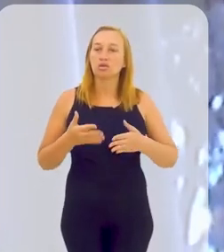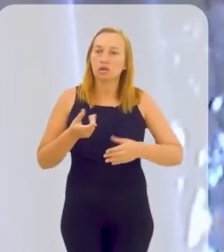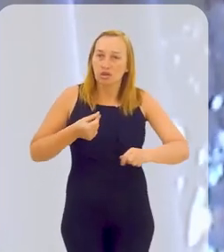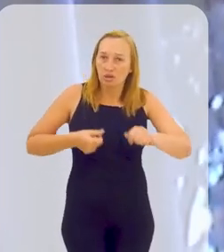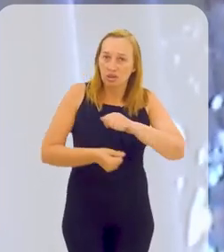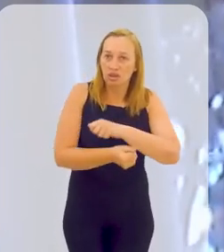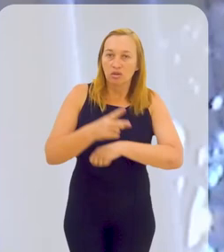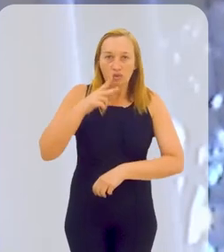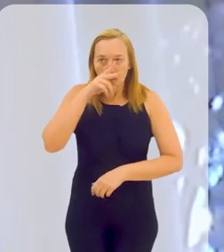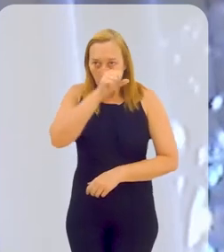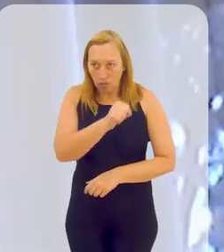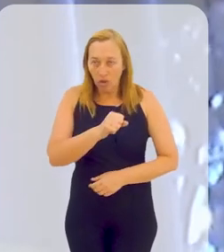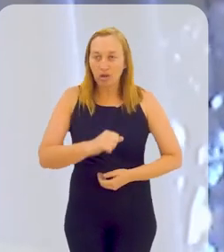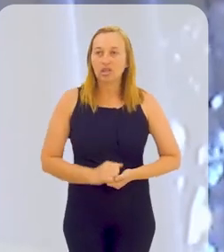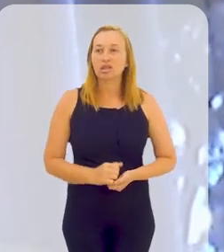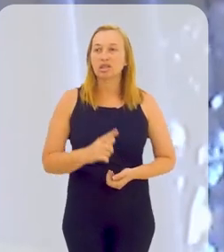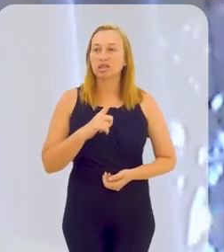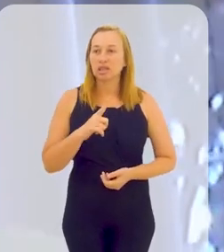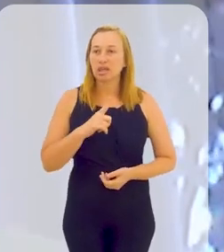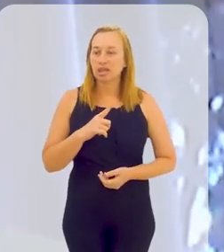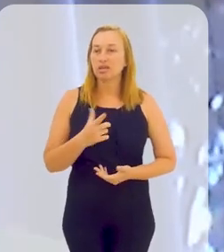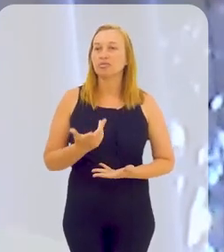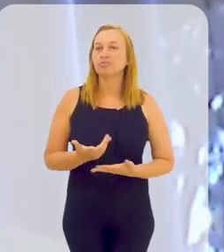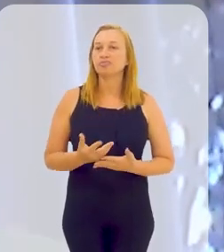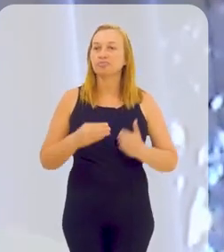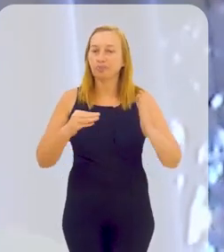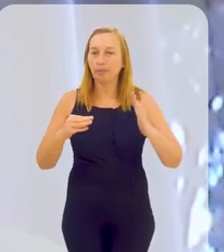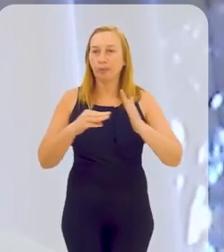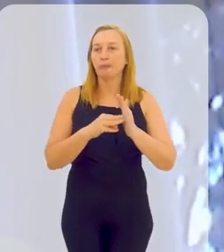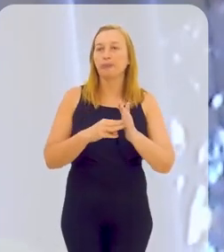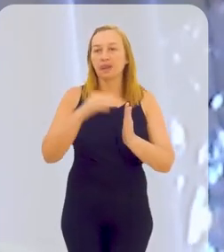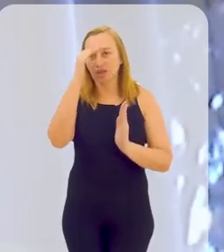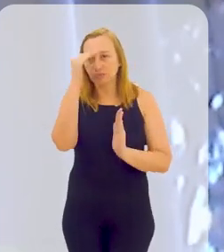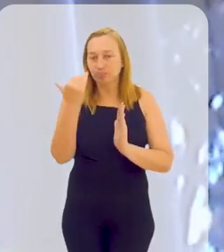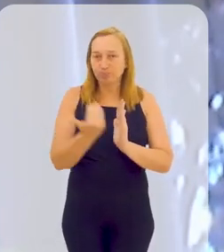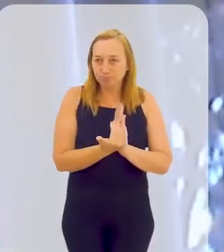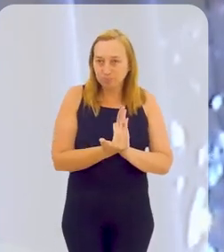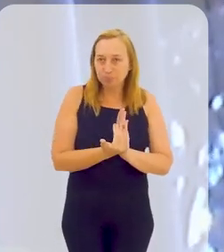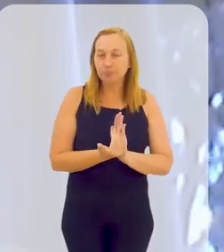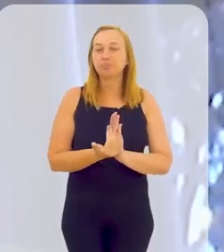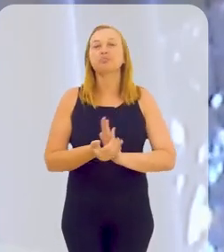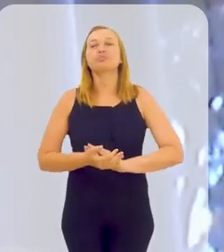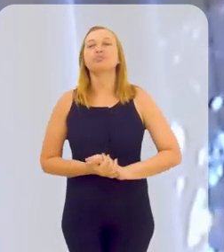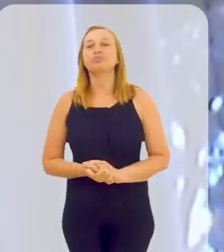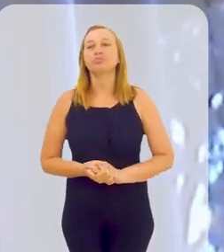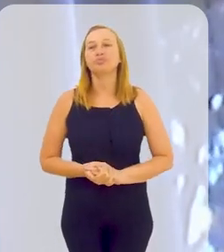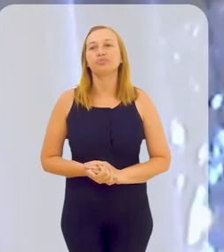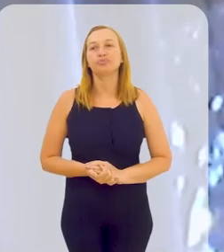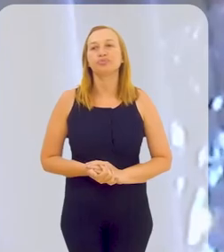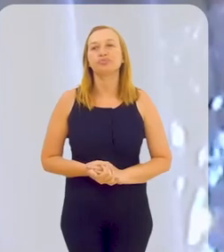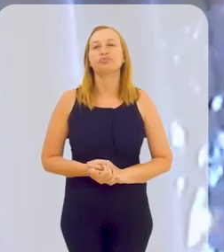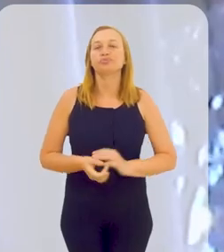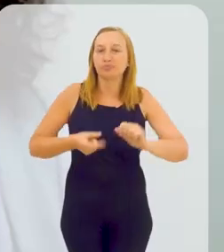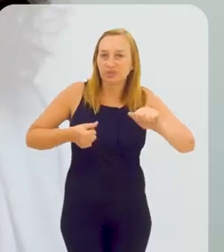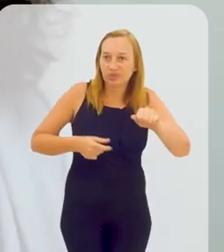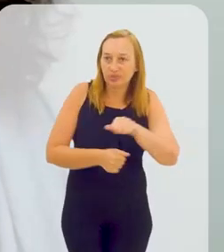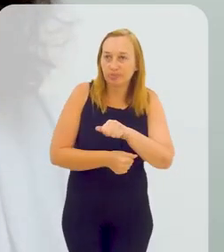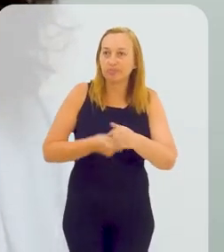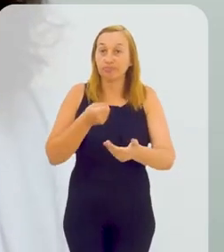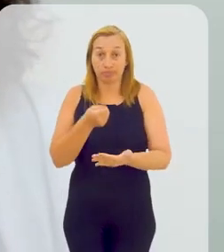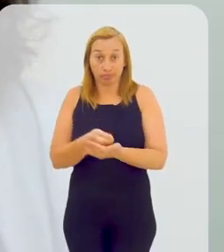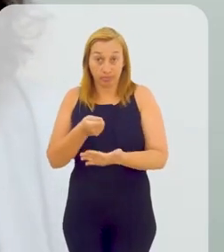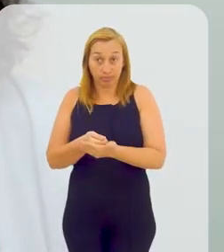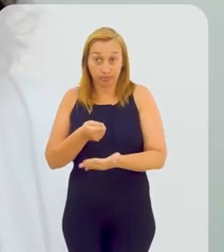fortes investimentos. Existem metas ousadas a serem atendidas, existem